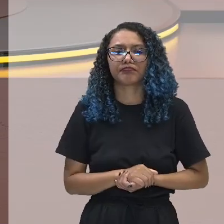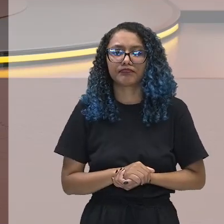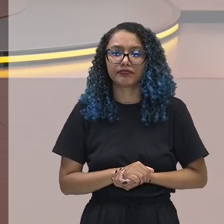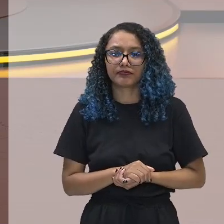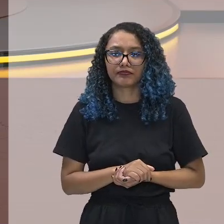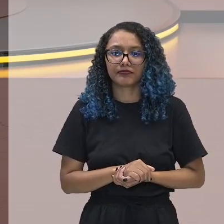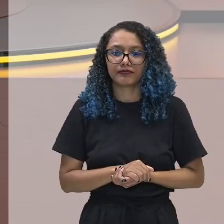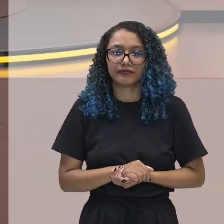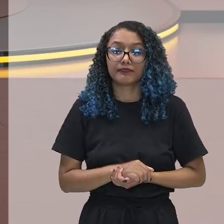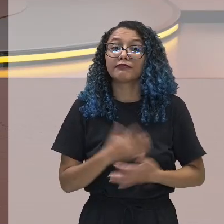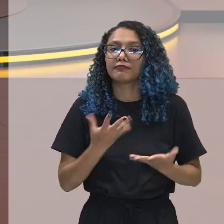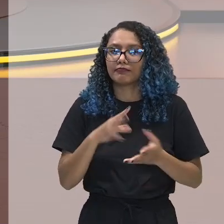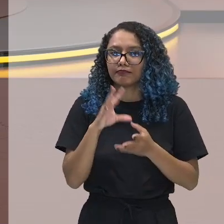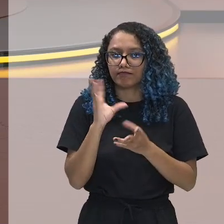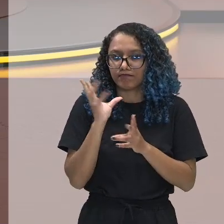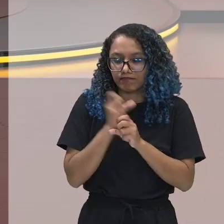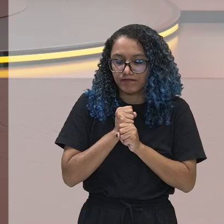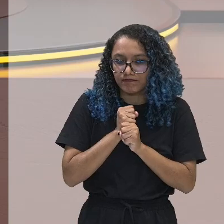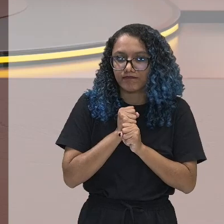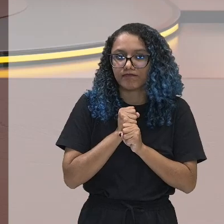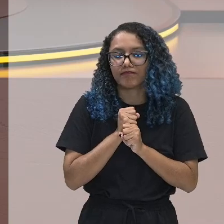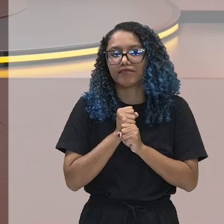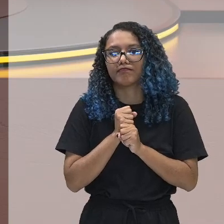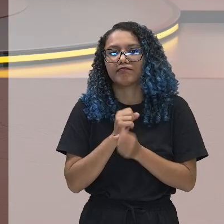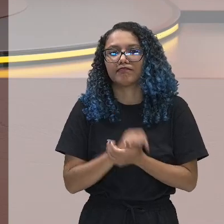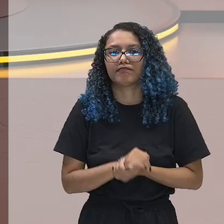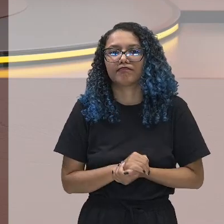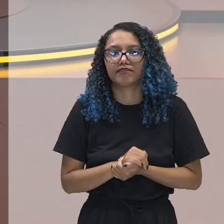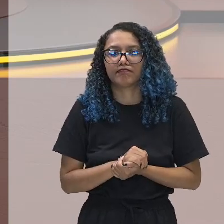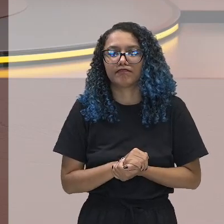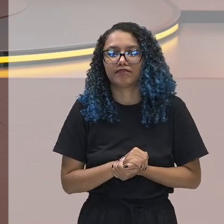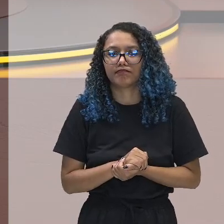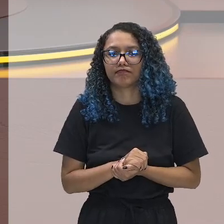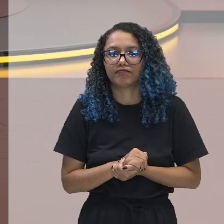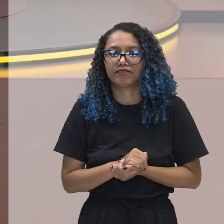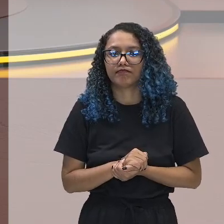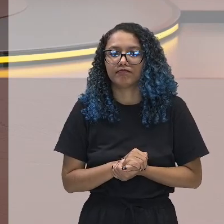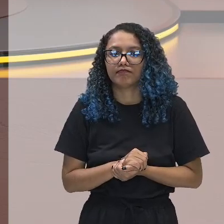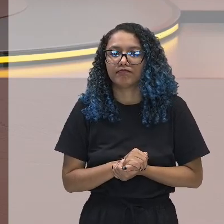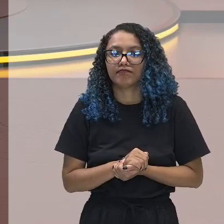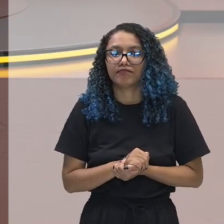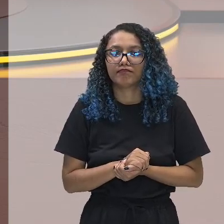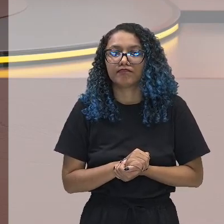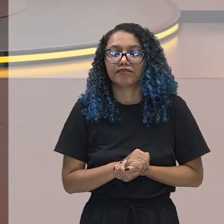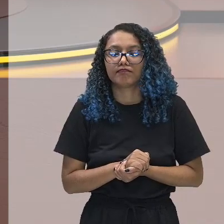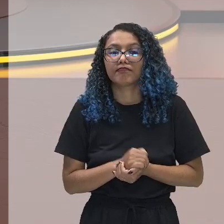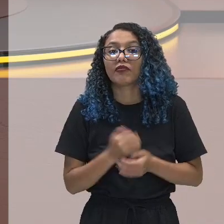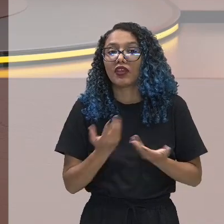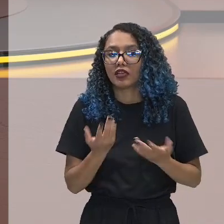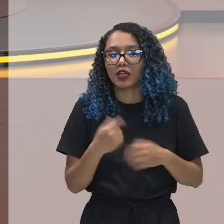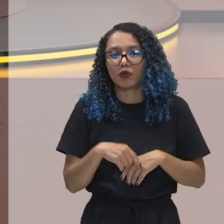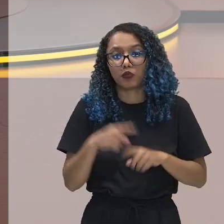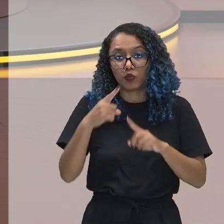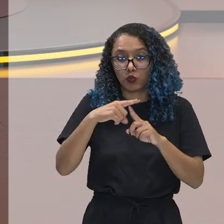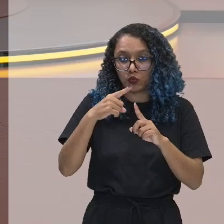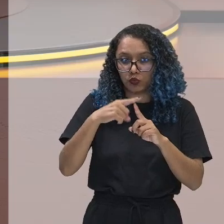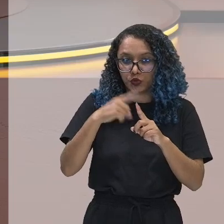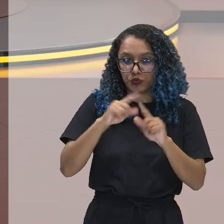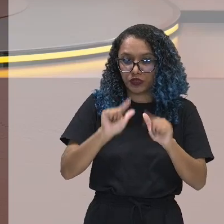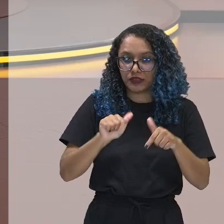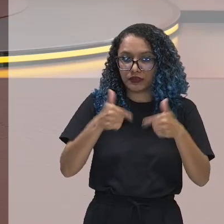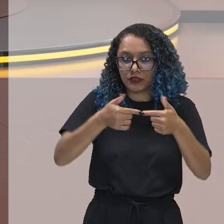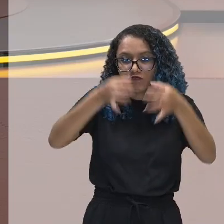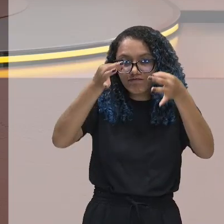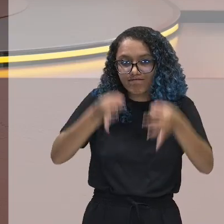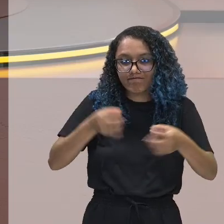recapitular, nós vimos que, segundo, né, esse tipo ideal de ação que o verbo escolhe, ele vai